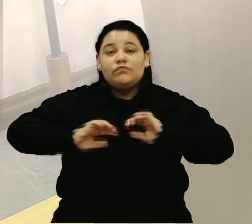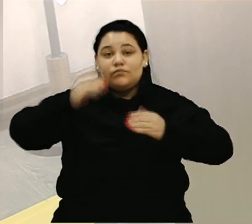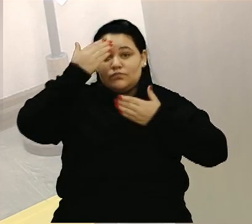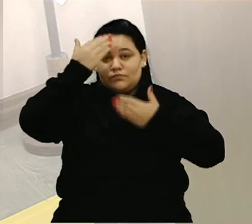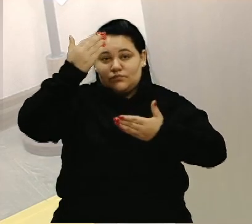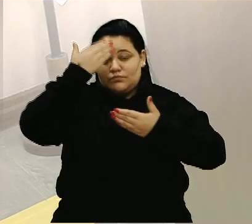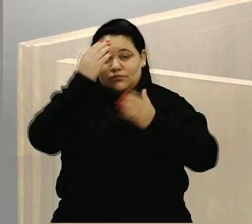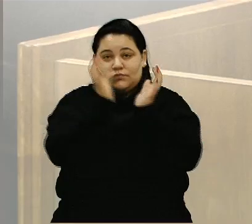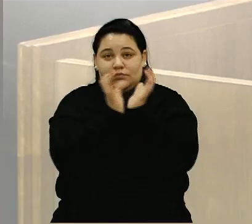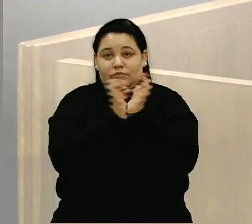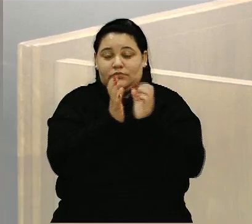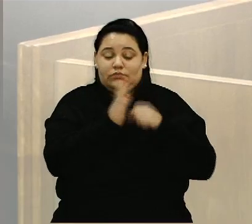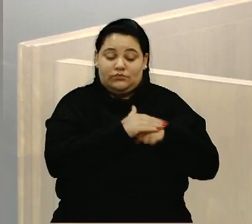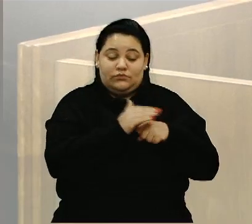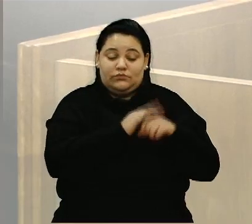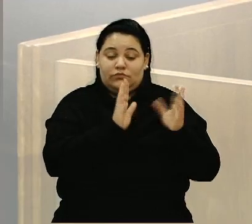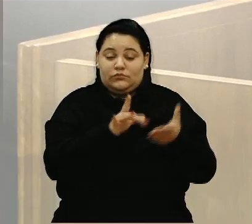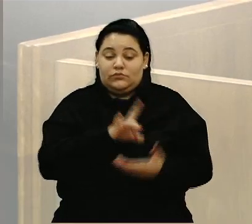sabe.